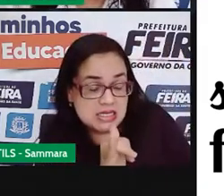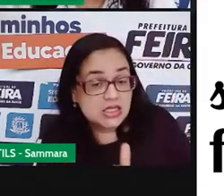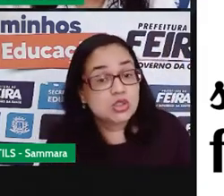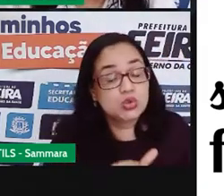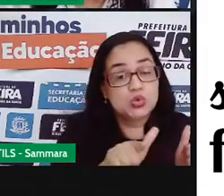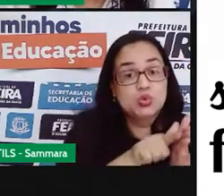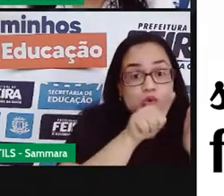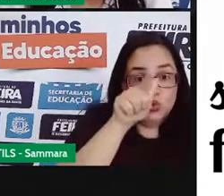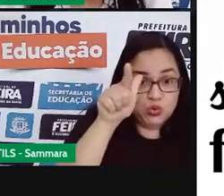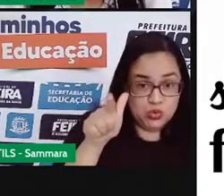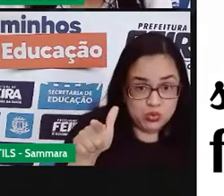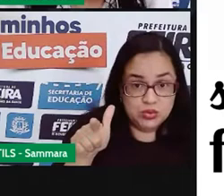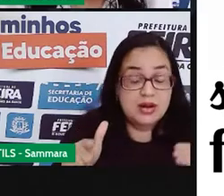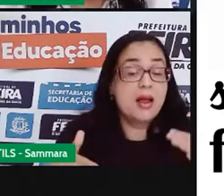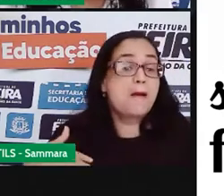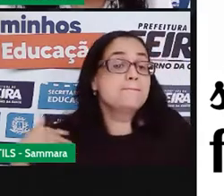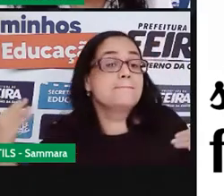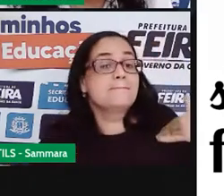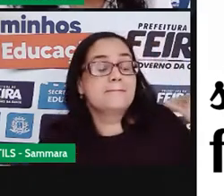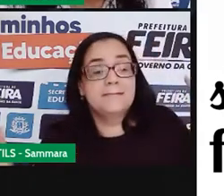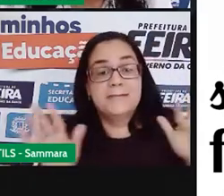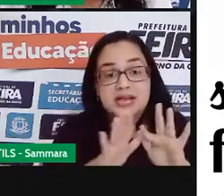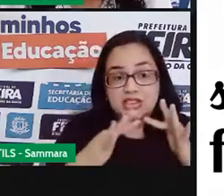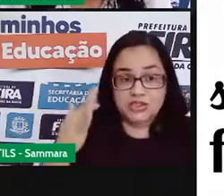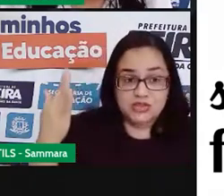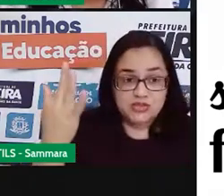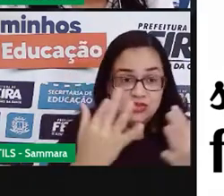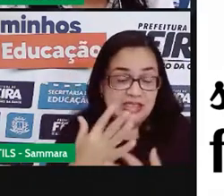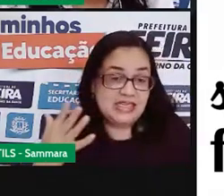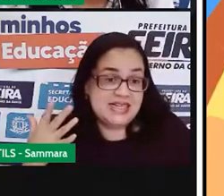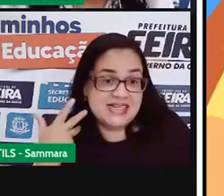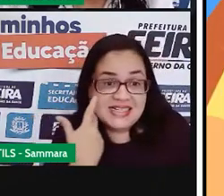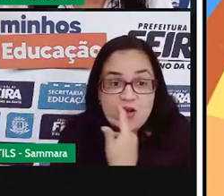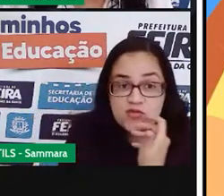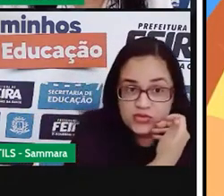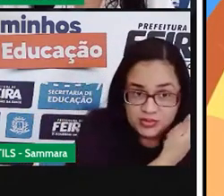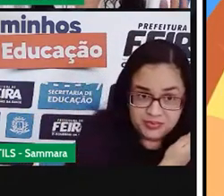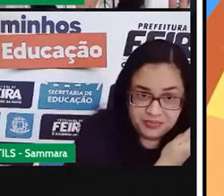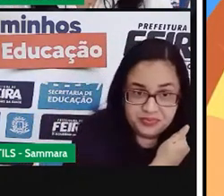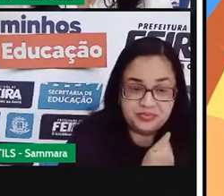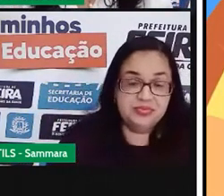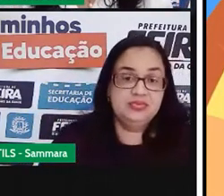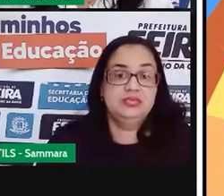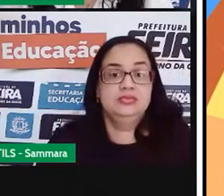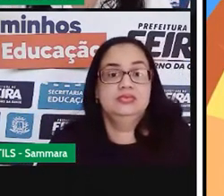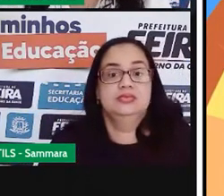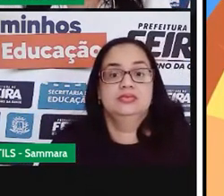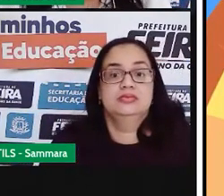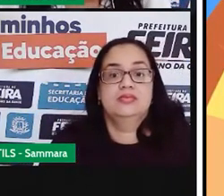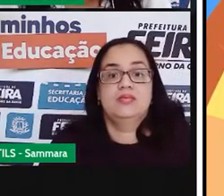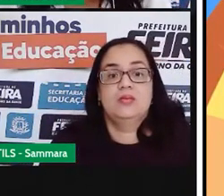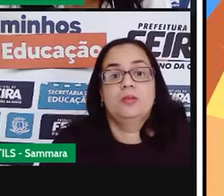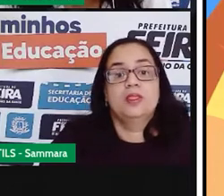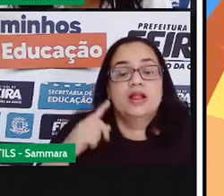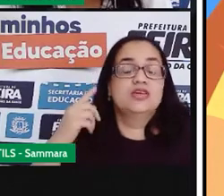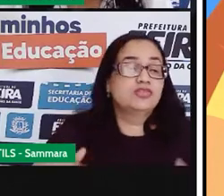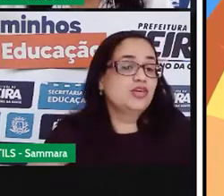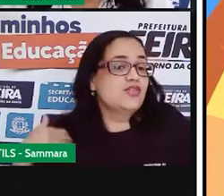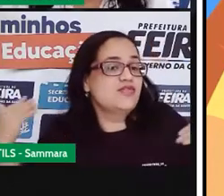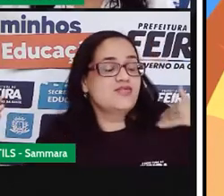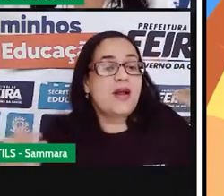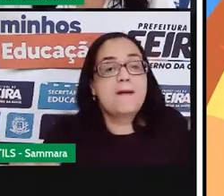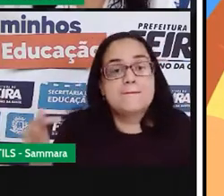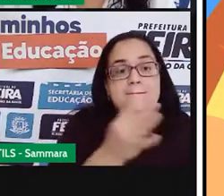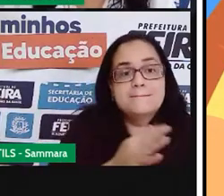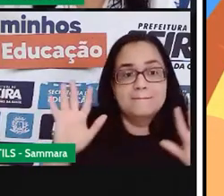site do jornal, o passeio em família foi salvo. E eles foram curtir uma